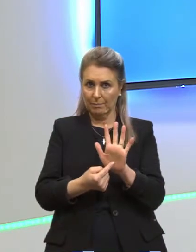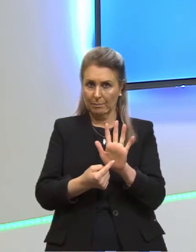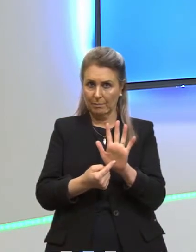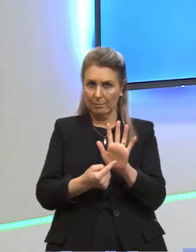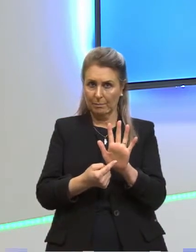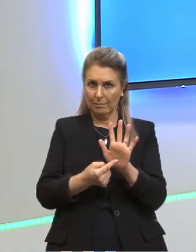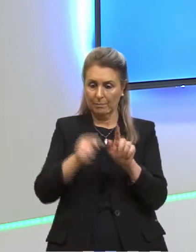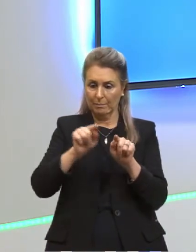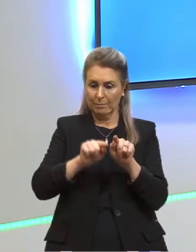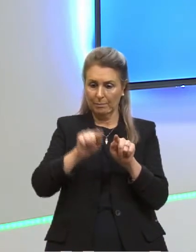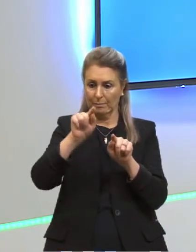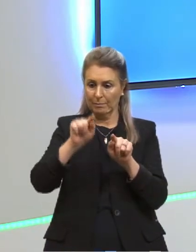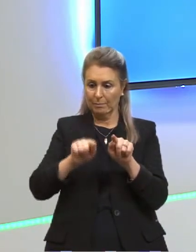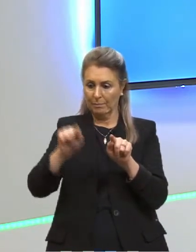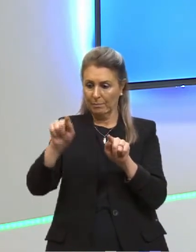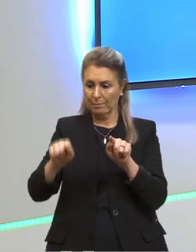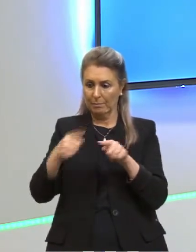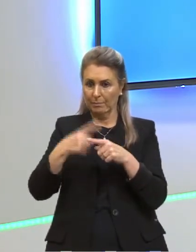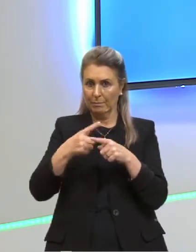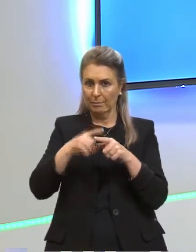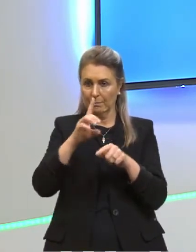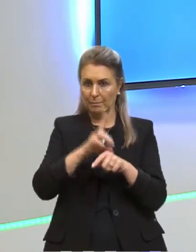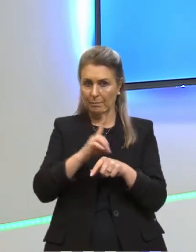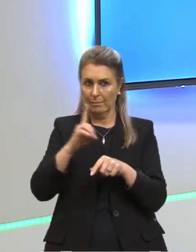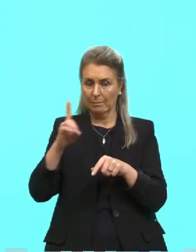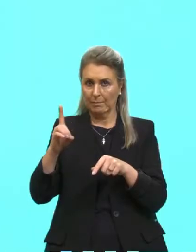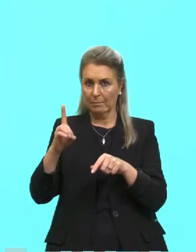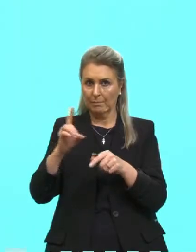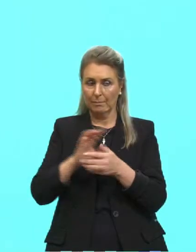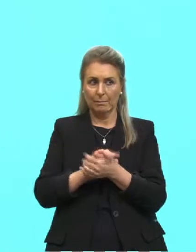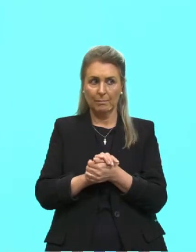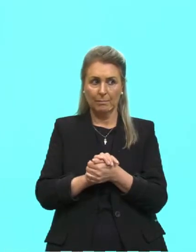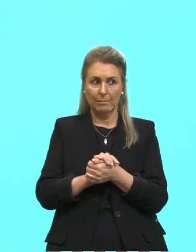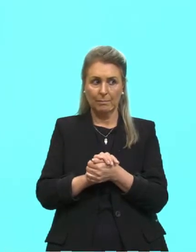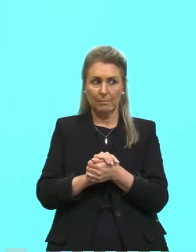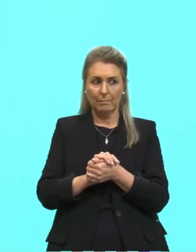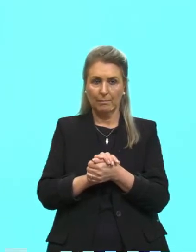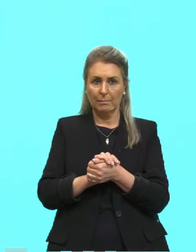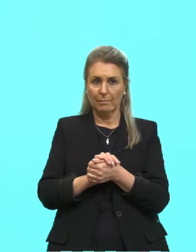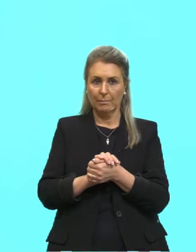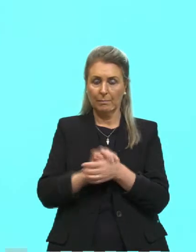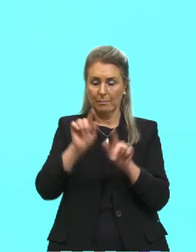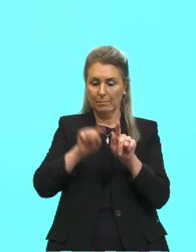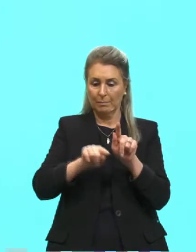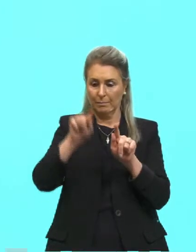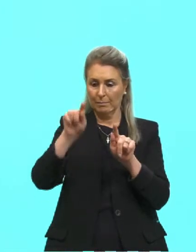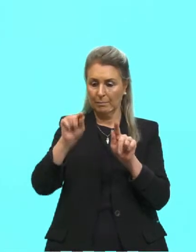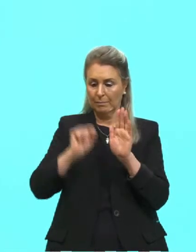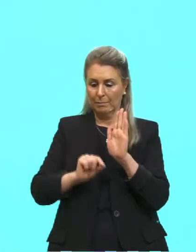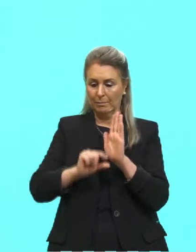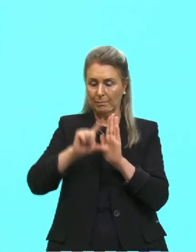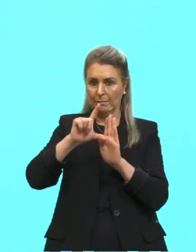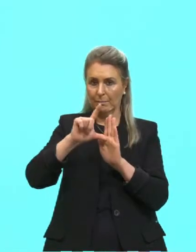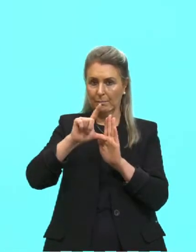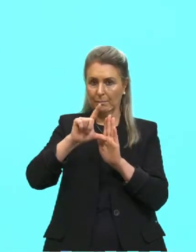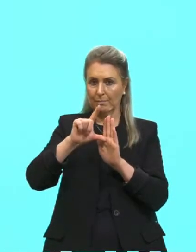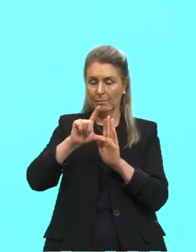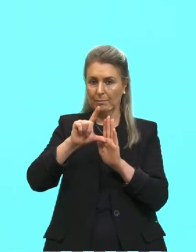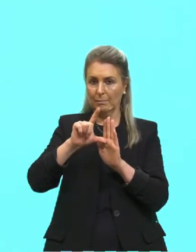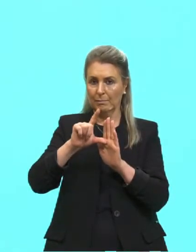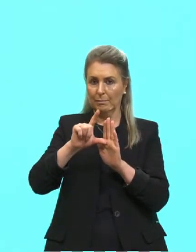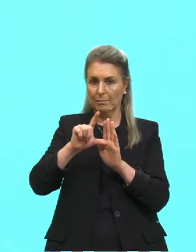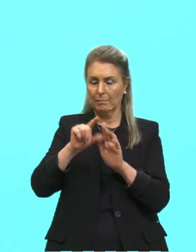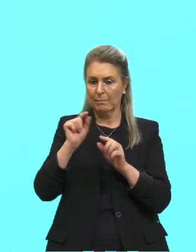onda maior, porque ele está mais para a direita. Certo? Então, para comprimento de ondas elevados, havia razoável concordância.